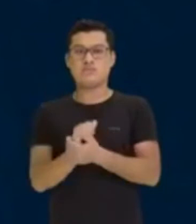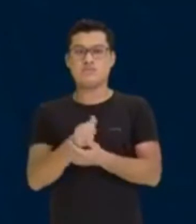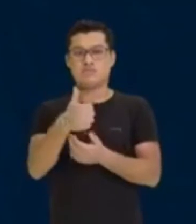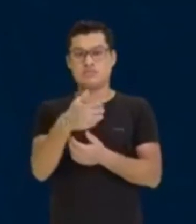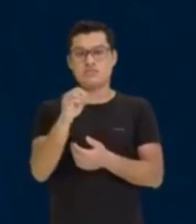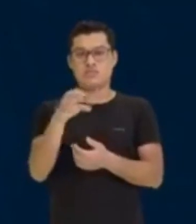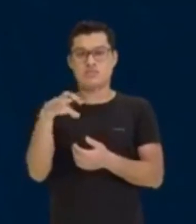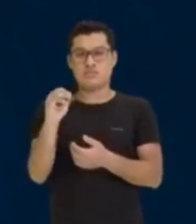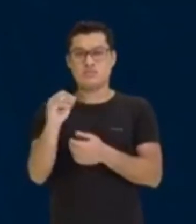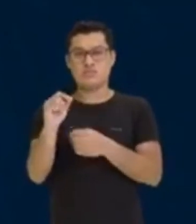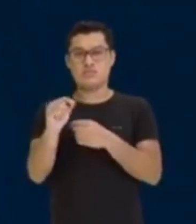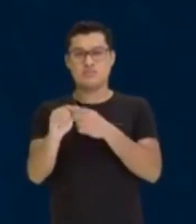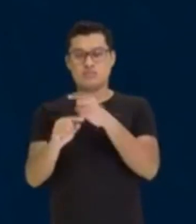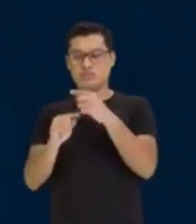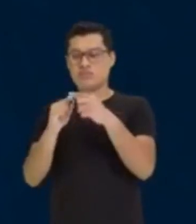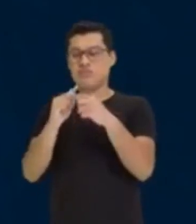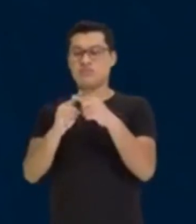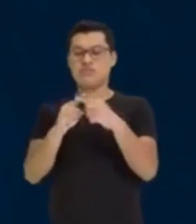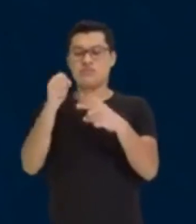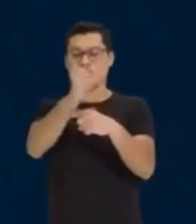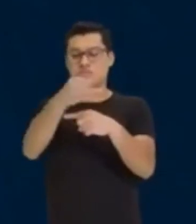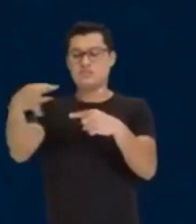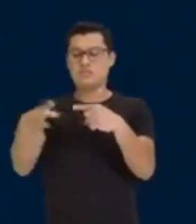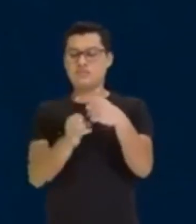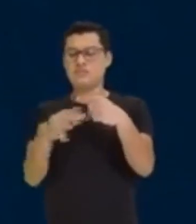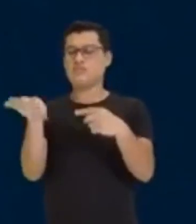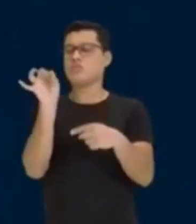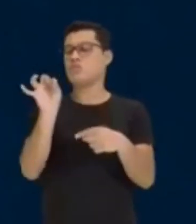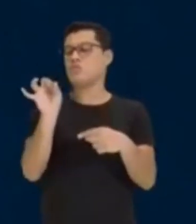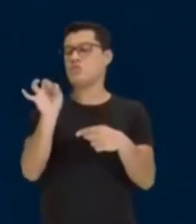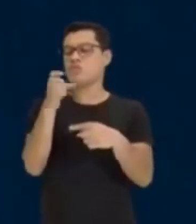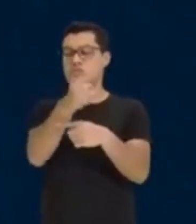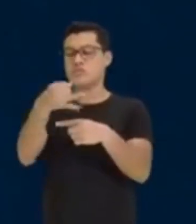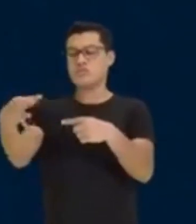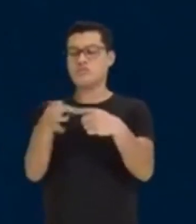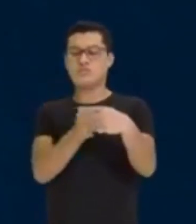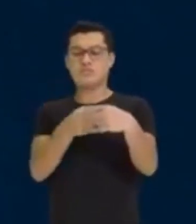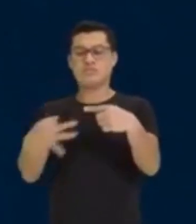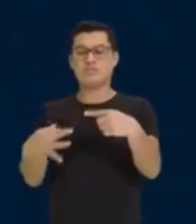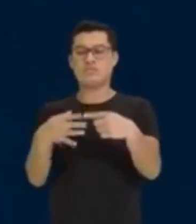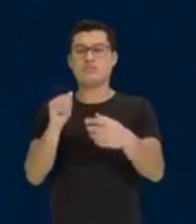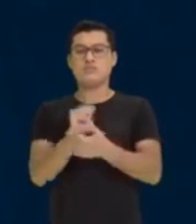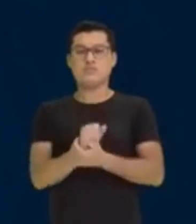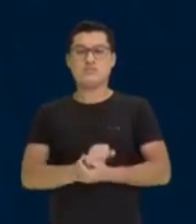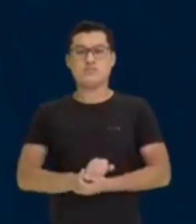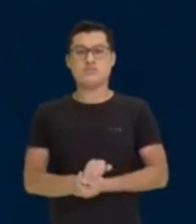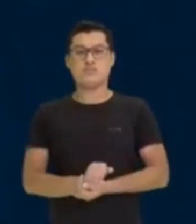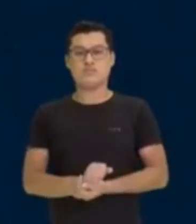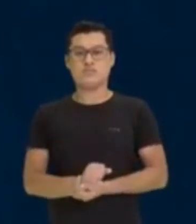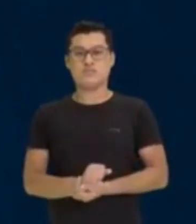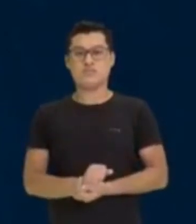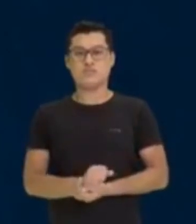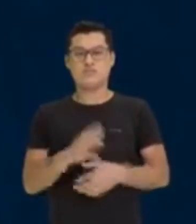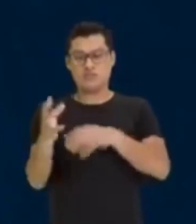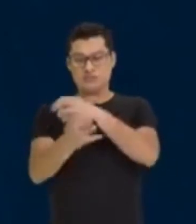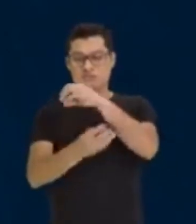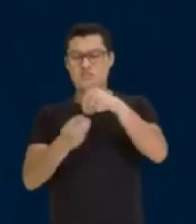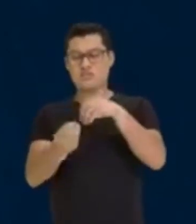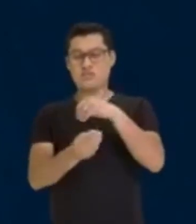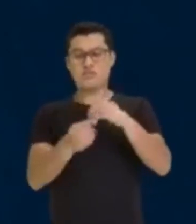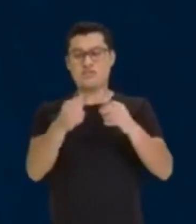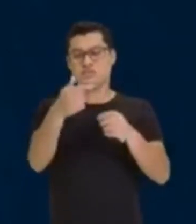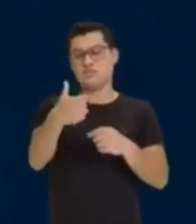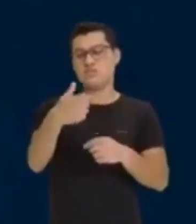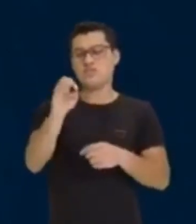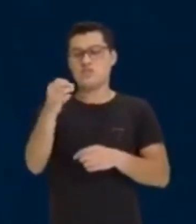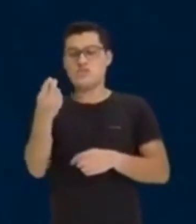eu vou multiplicar por uma fração. Que fração é essa? Que envolva, que vai envolver o 2 e o 5.